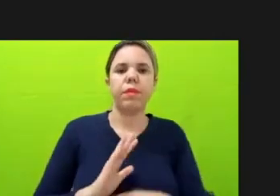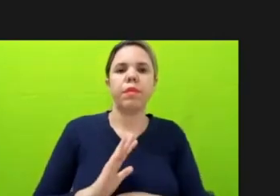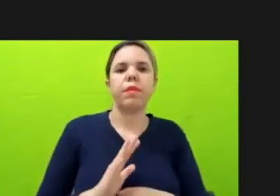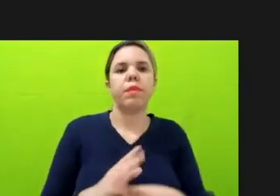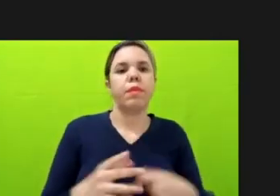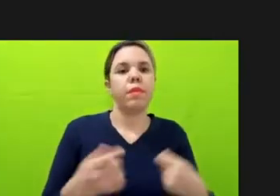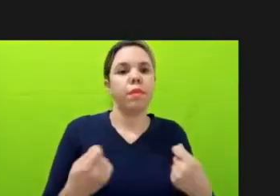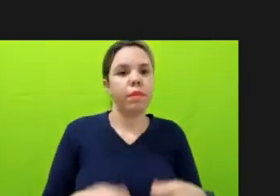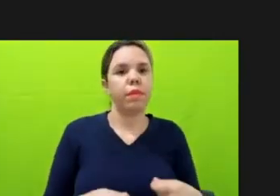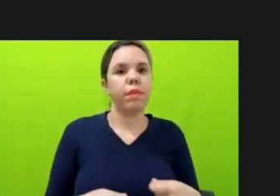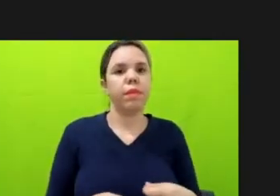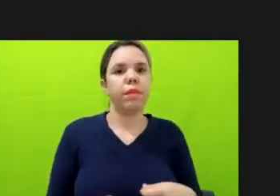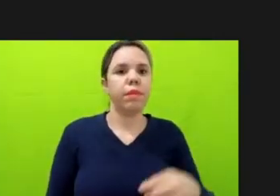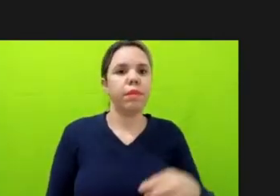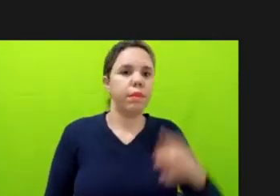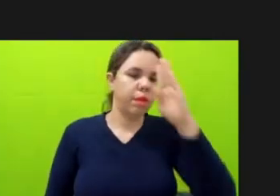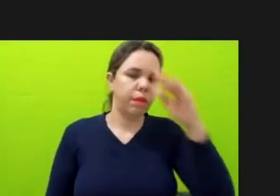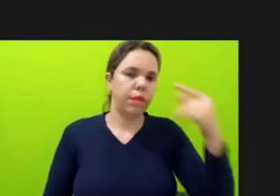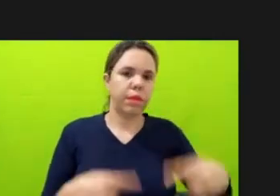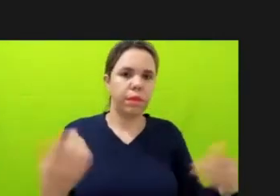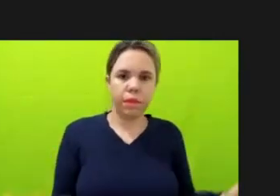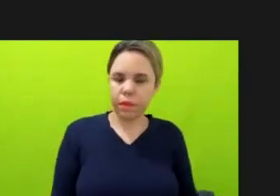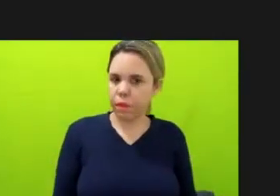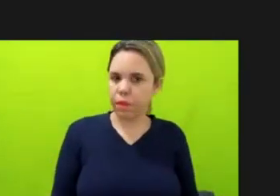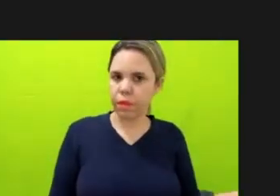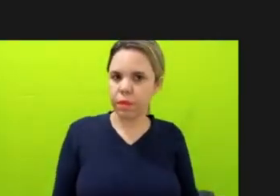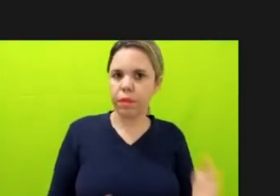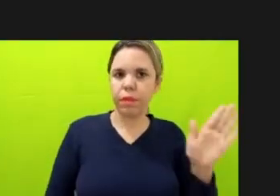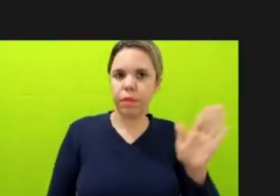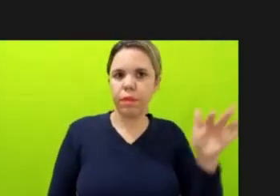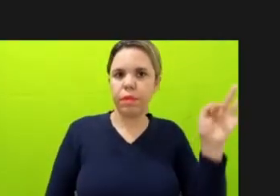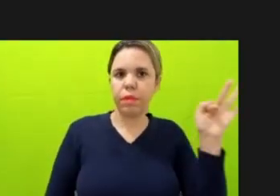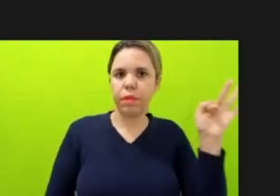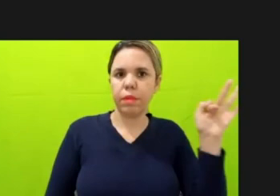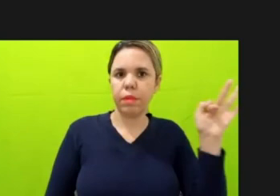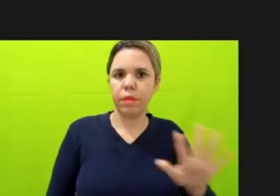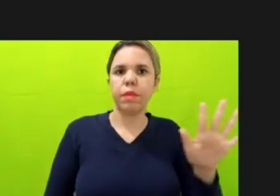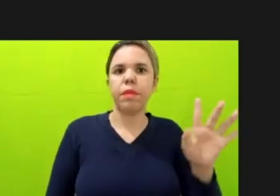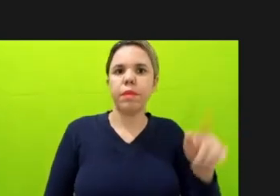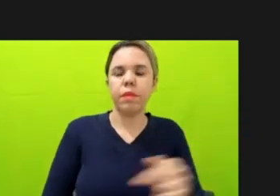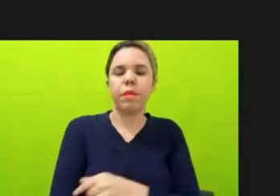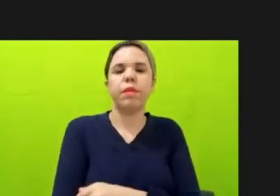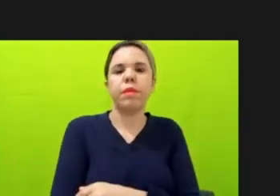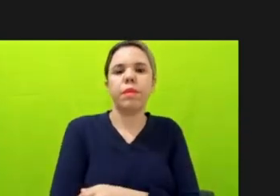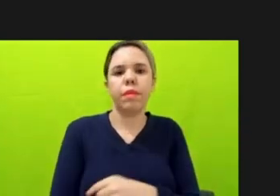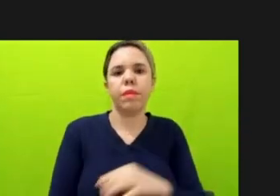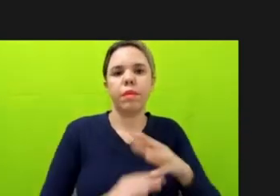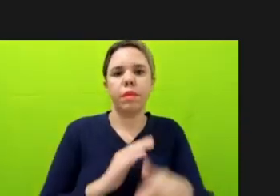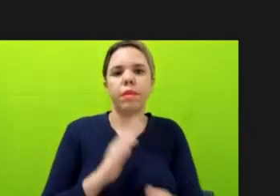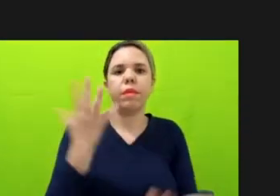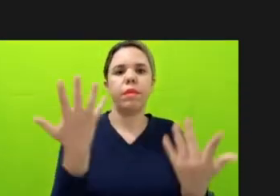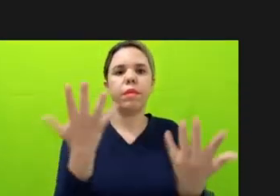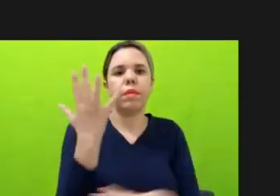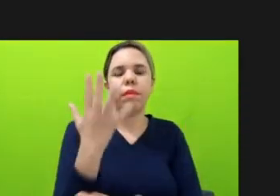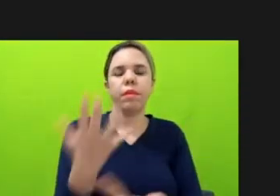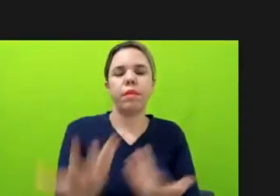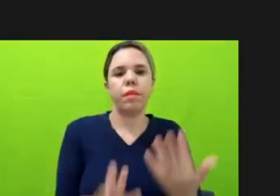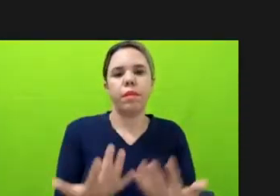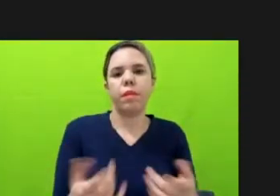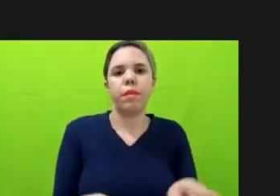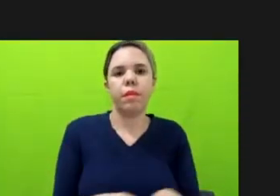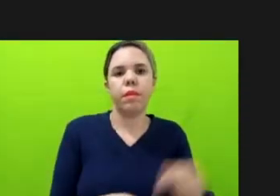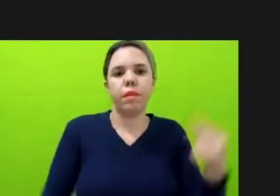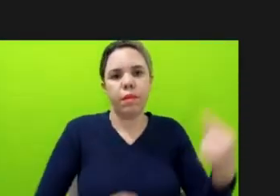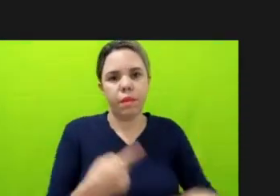debate político das eleições federais, eu acho que ela vai estar lá, né? O desmantelamento da política ambiental no